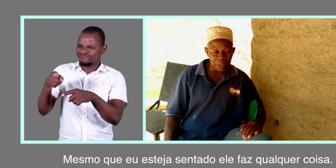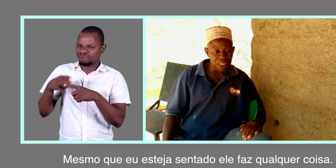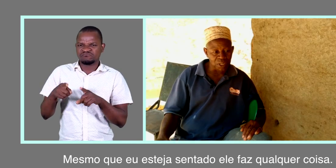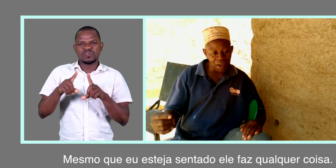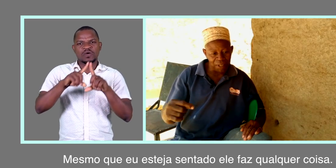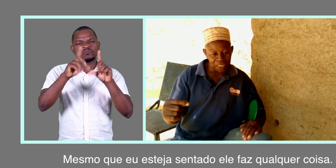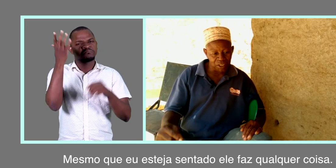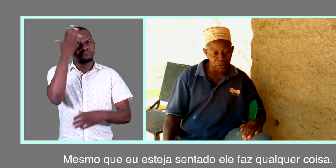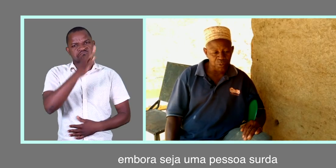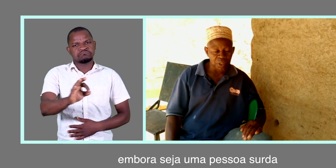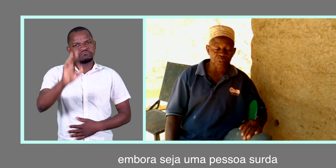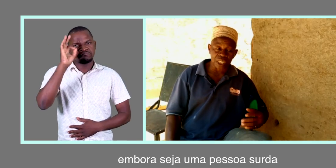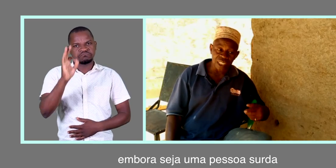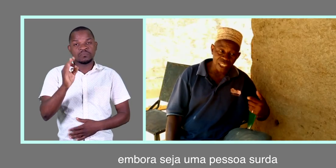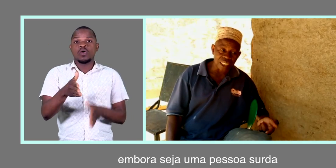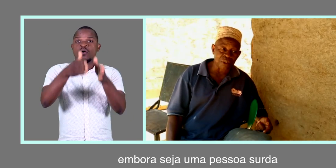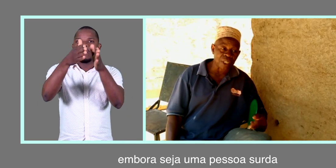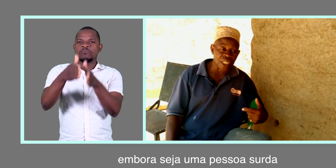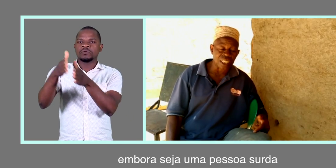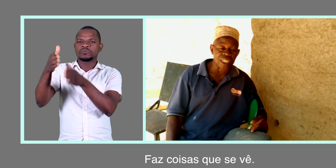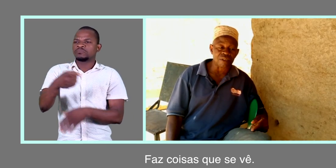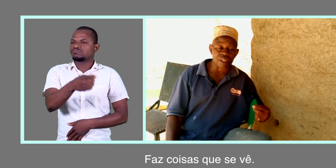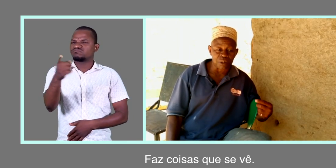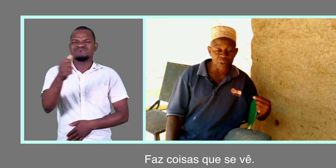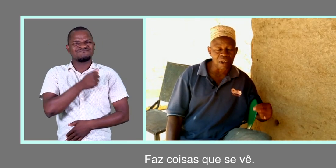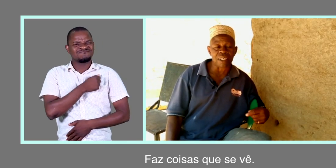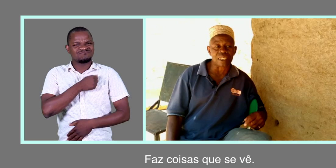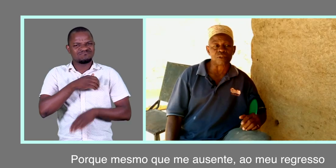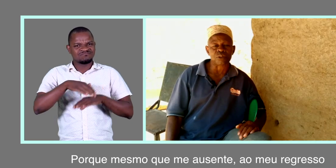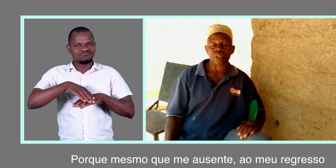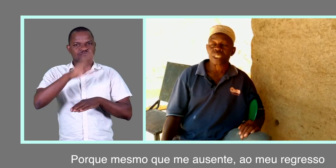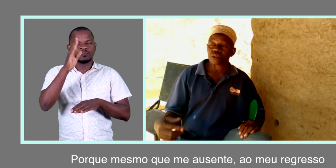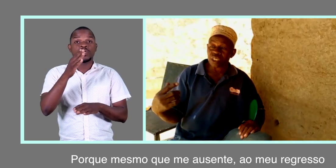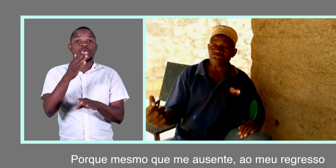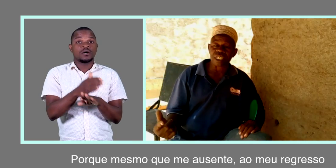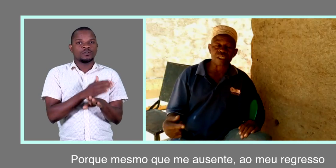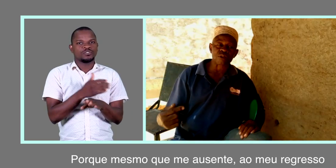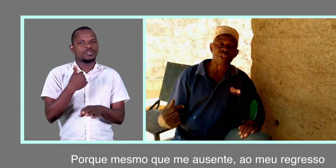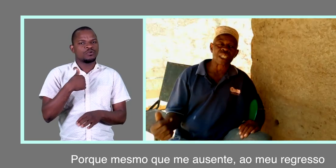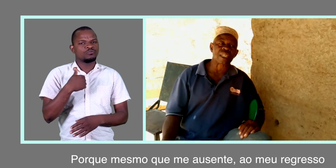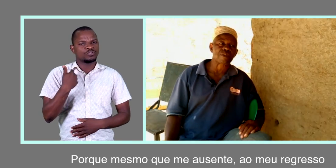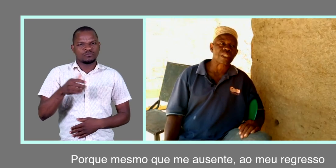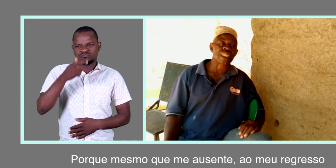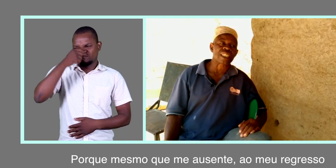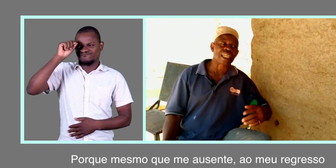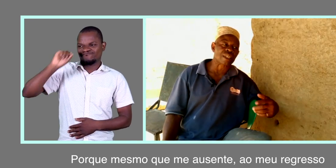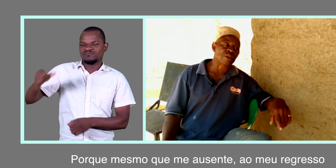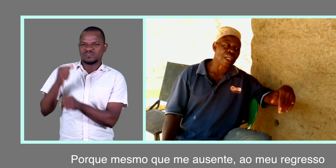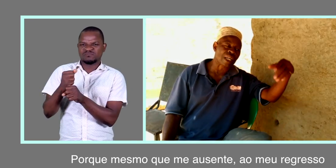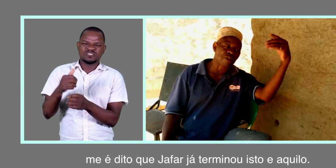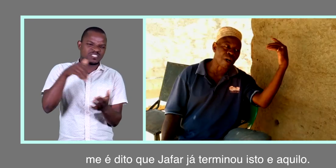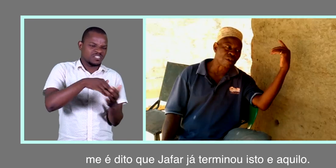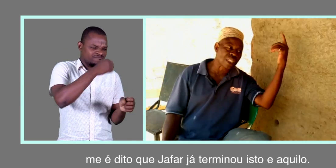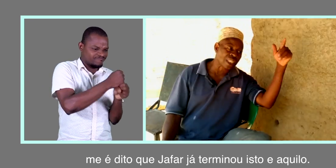ele faz qualquer coisa. Embora seja uma pessoa surda, faz coisas que se vê. Porque mesmo que me ausente, ao meu